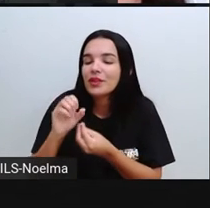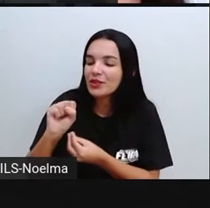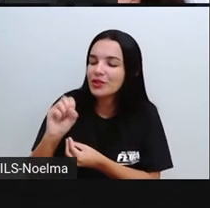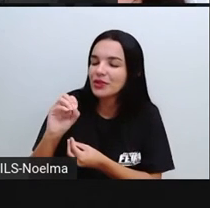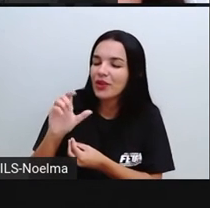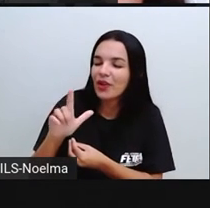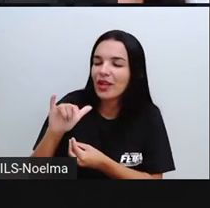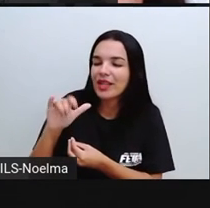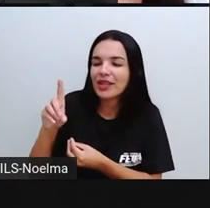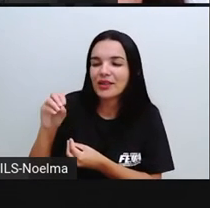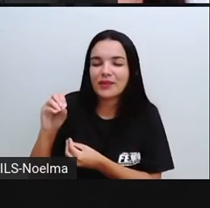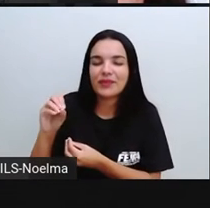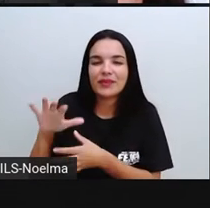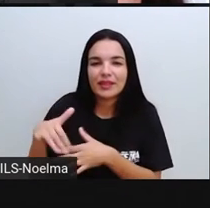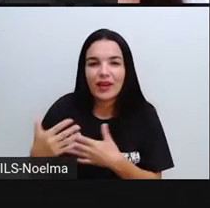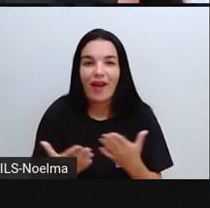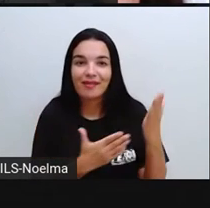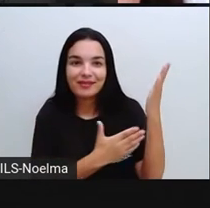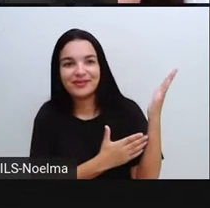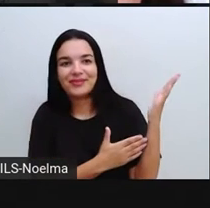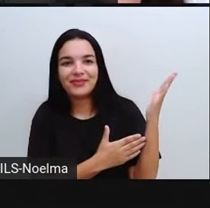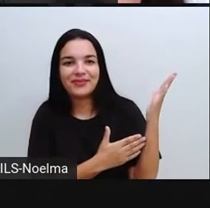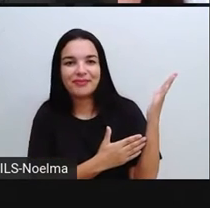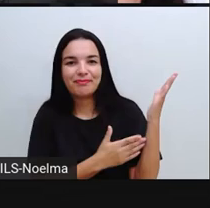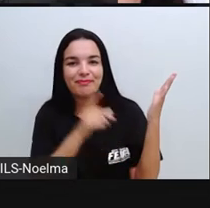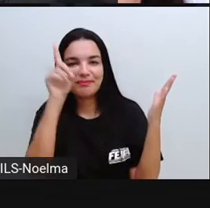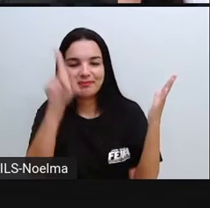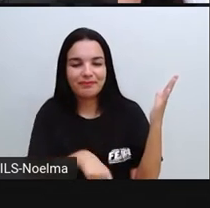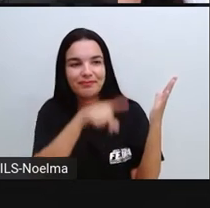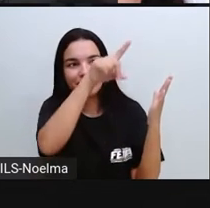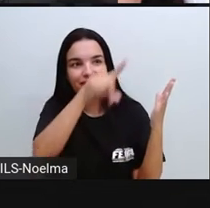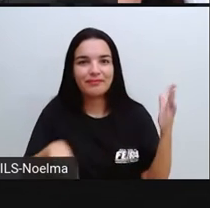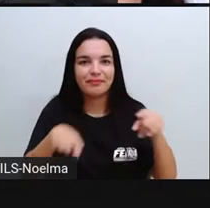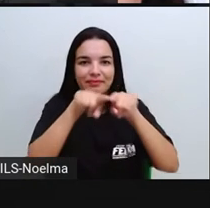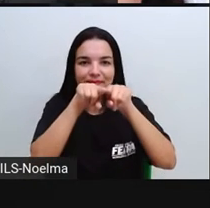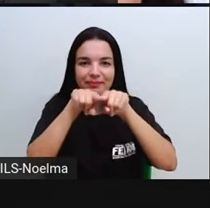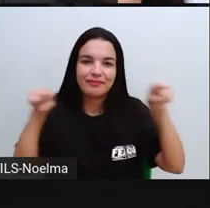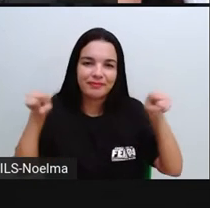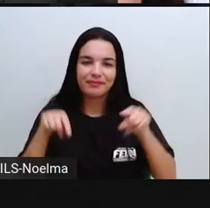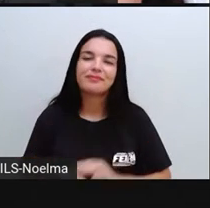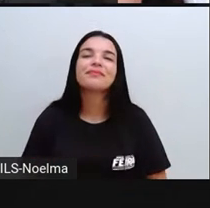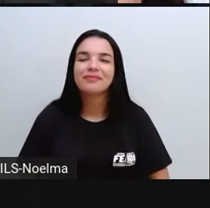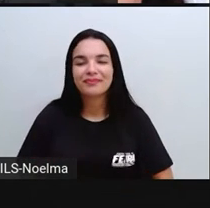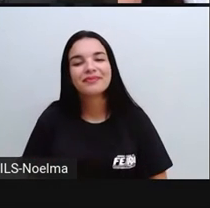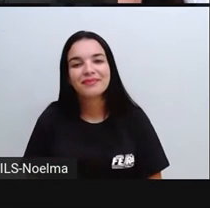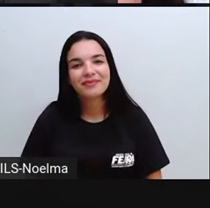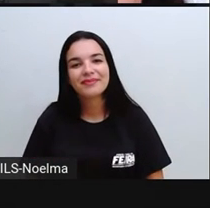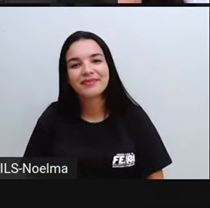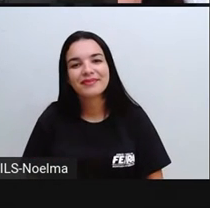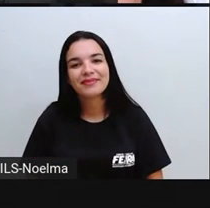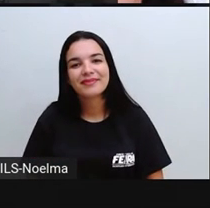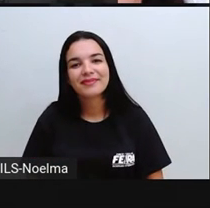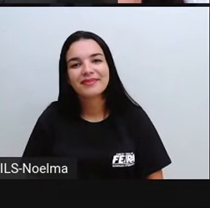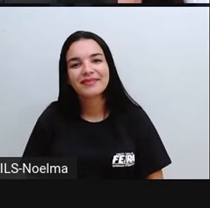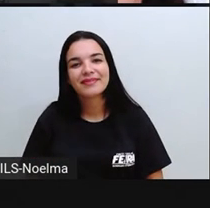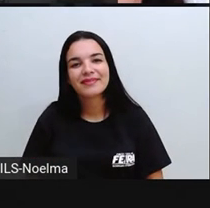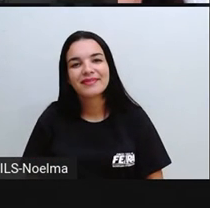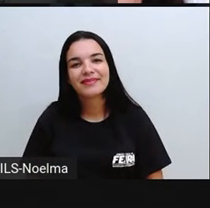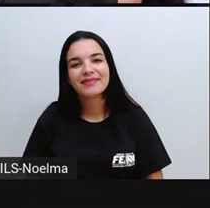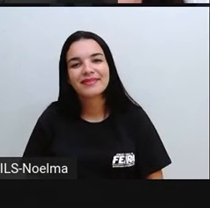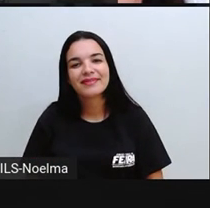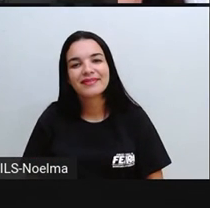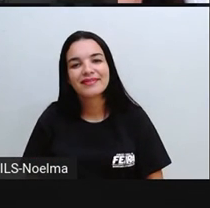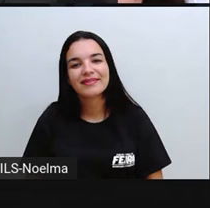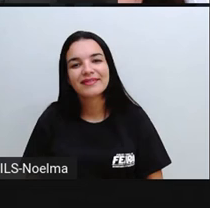estado sólido. Então, a correspondência seria a seguinte. Olha o 1 até o último, que é o estado líquido, né?